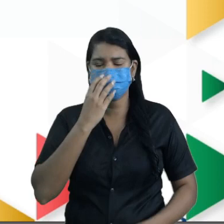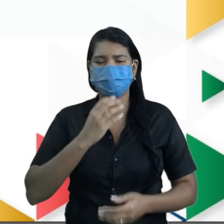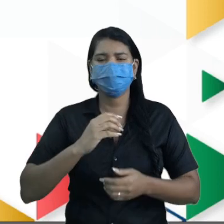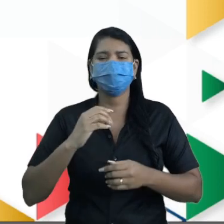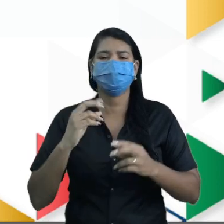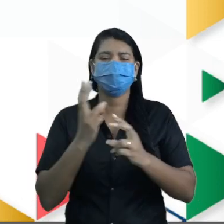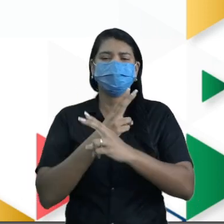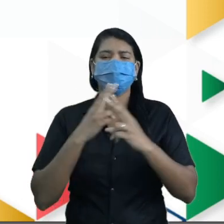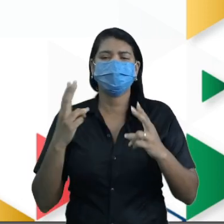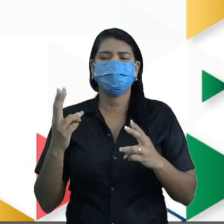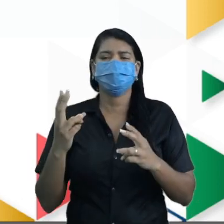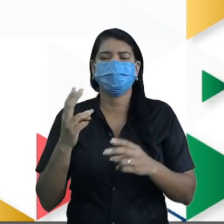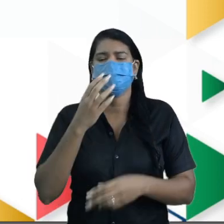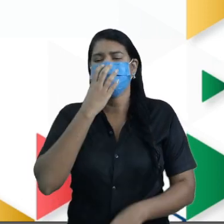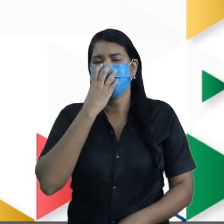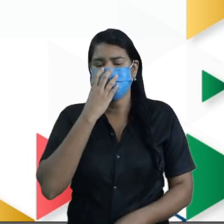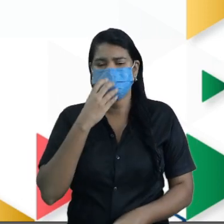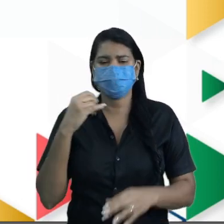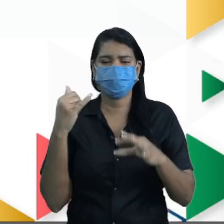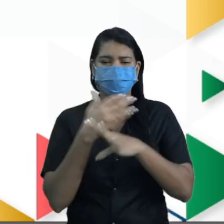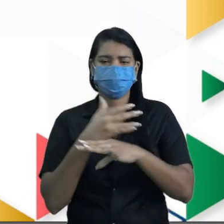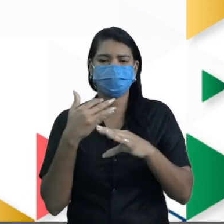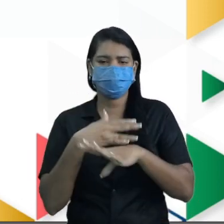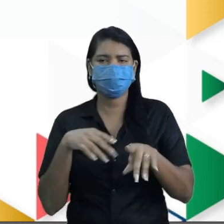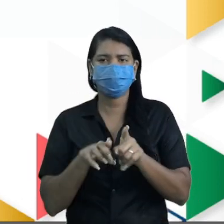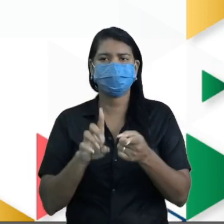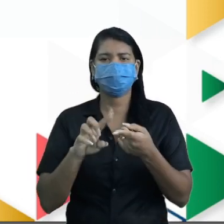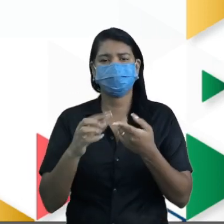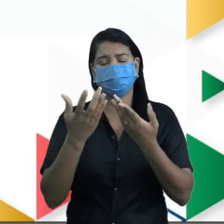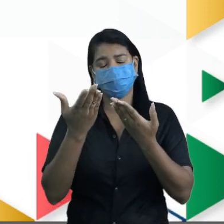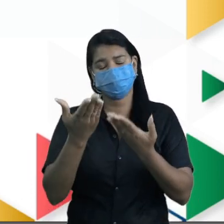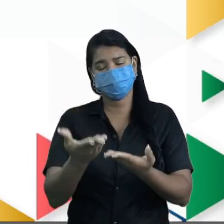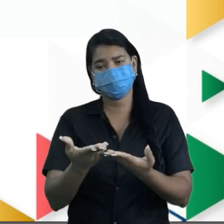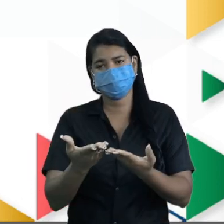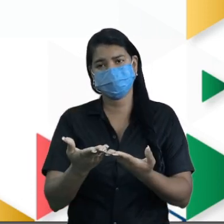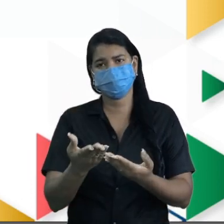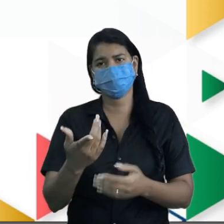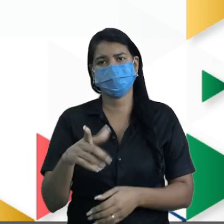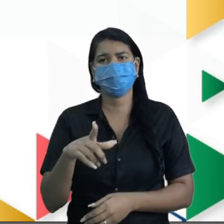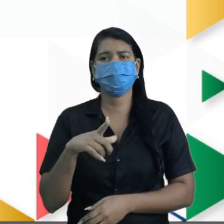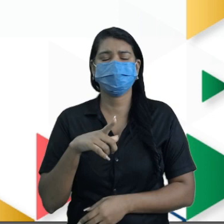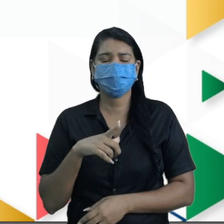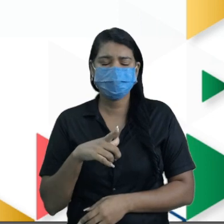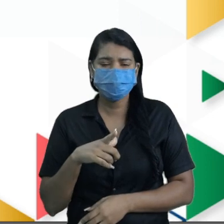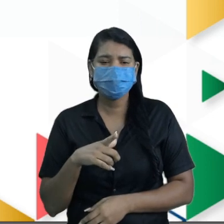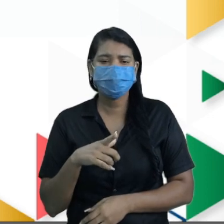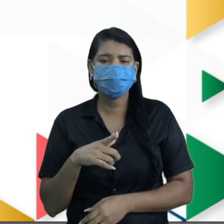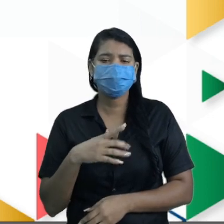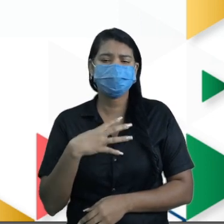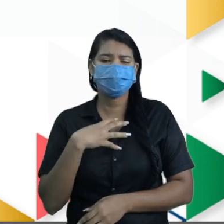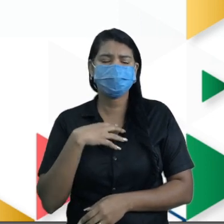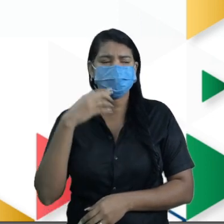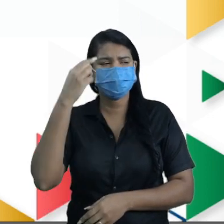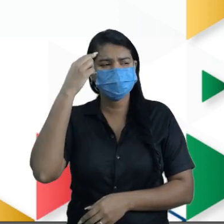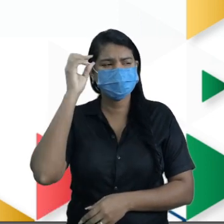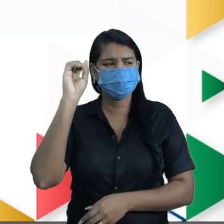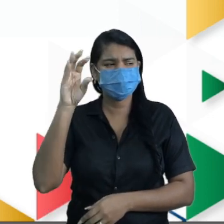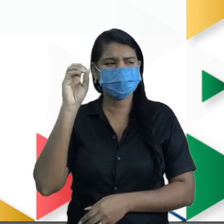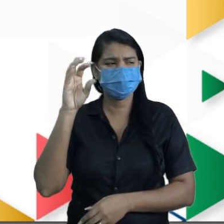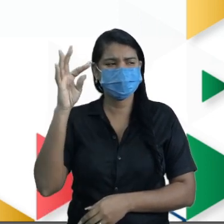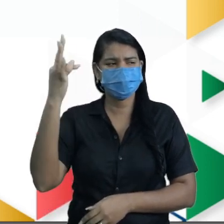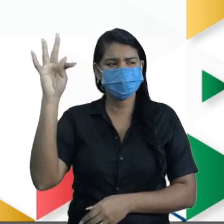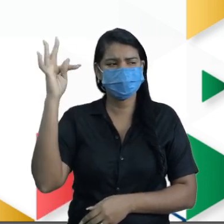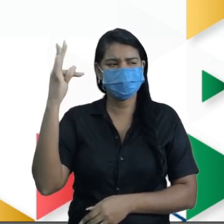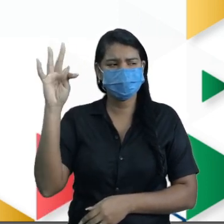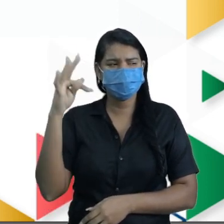a cidade da qual vai estar, que você não estiver ambientado, você vai sentir dor de cabeça e